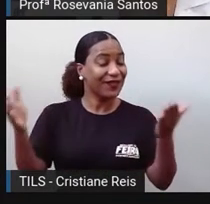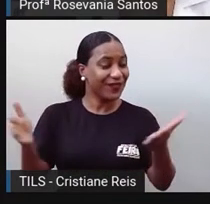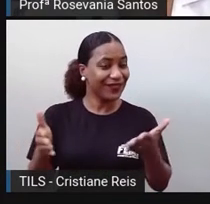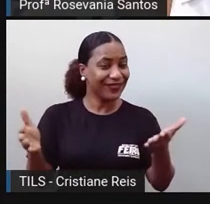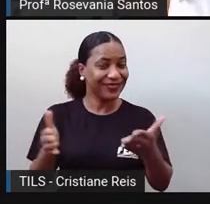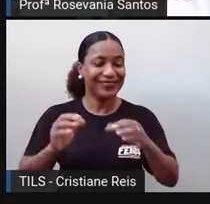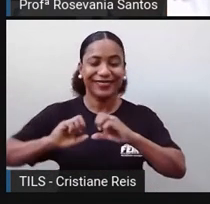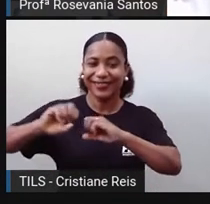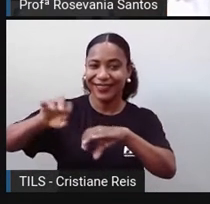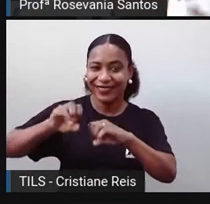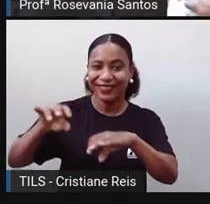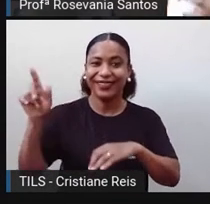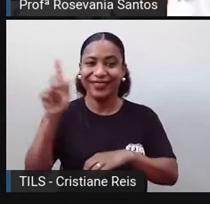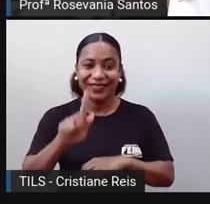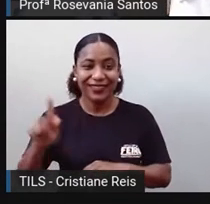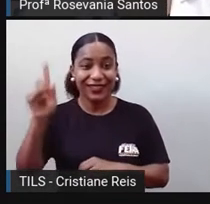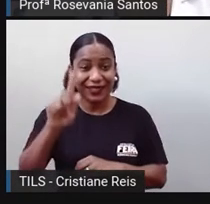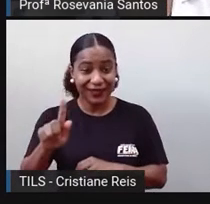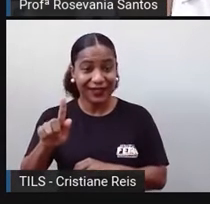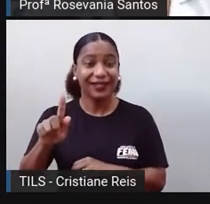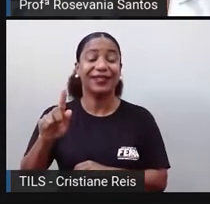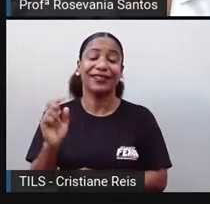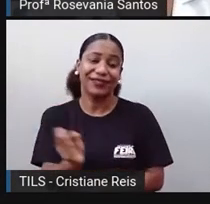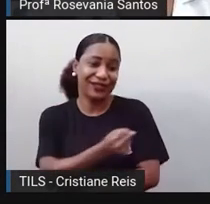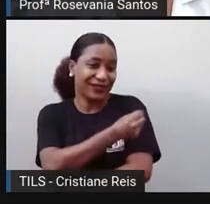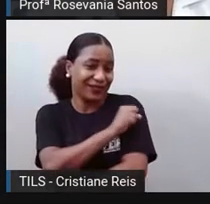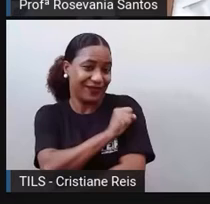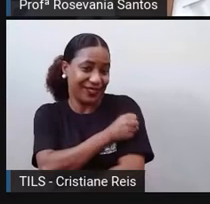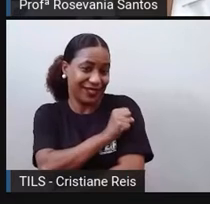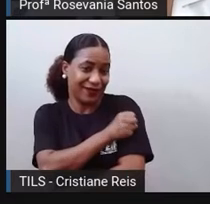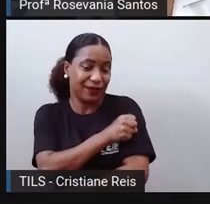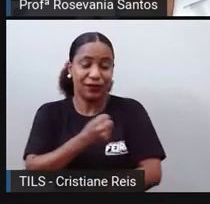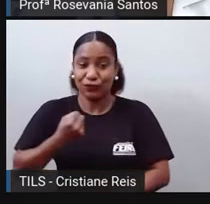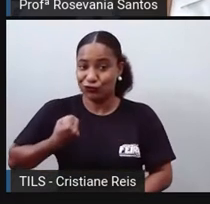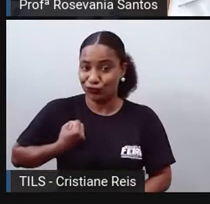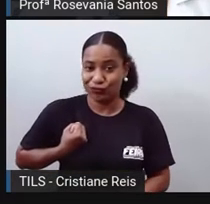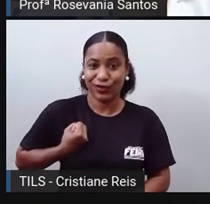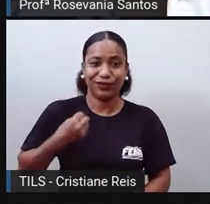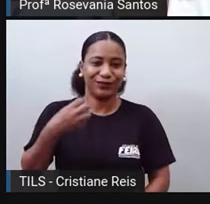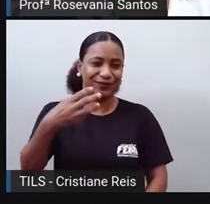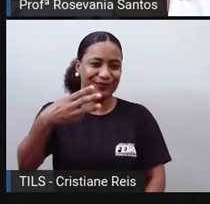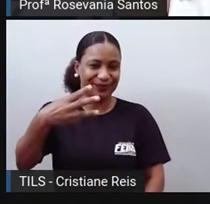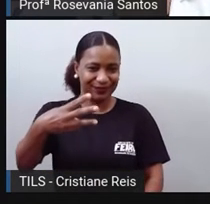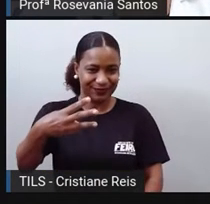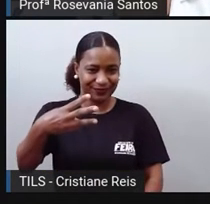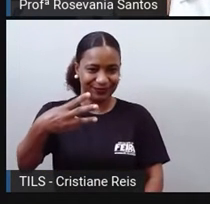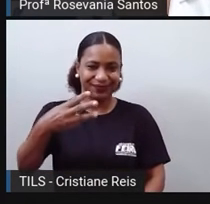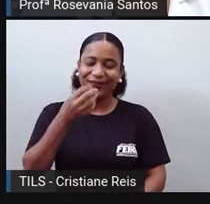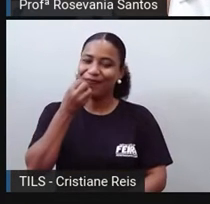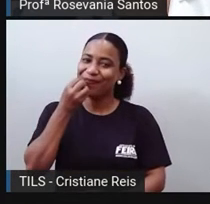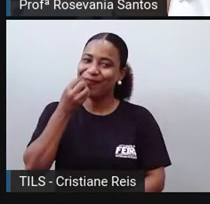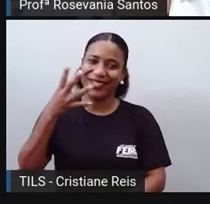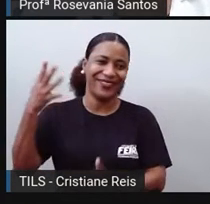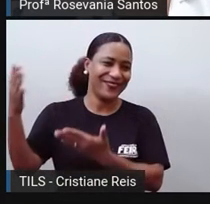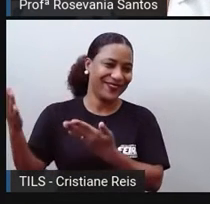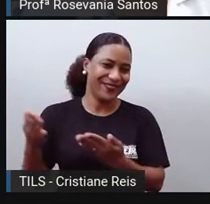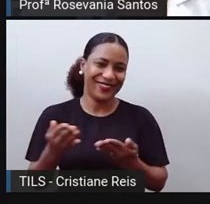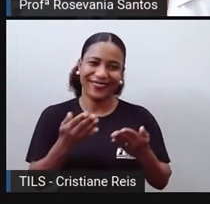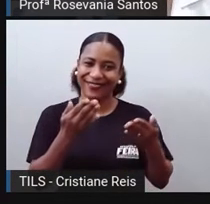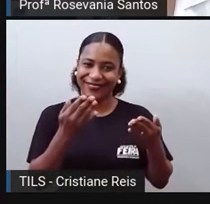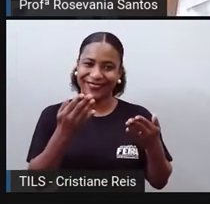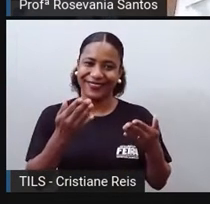Geografia, a nossa aula do oitavo ano, que é a nossa aula três hoje, né? Então, sejam bem-vindos.